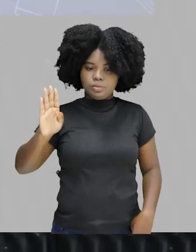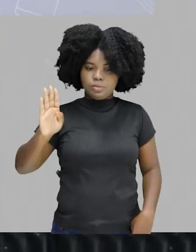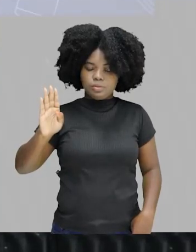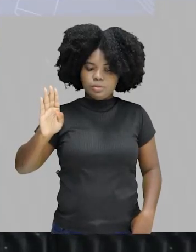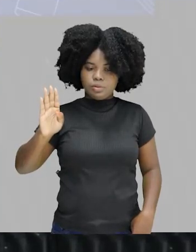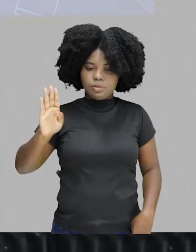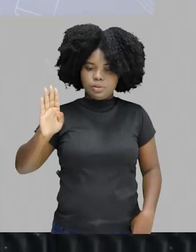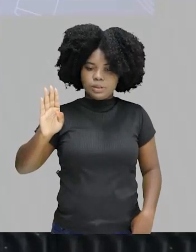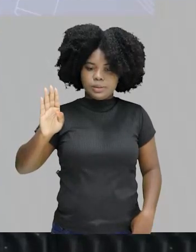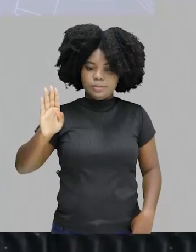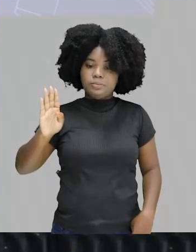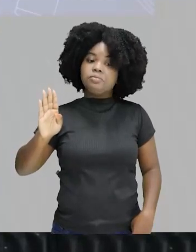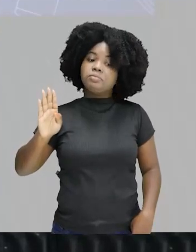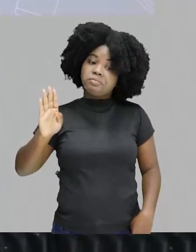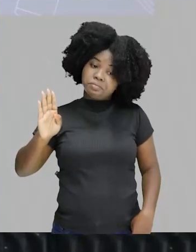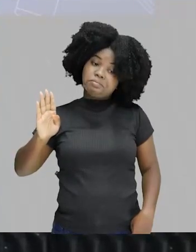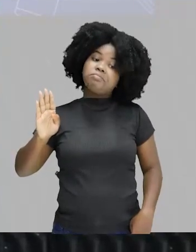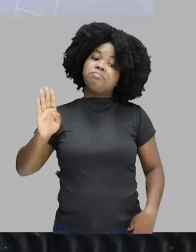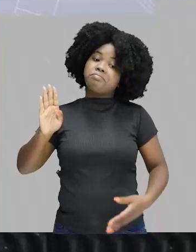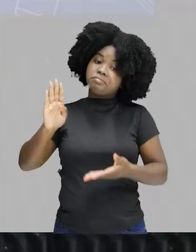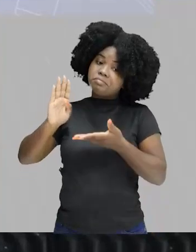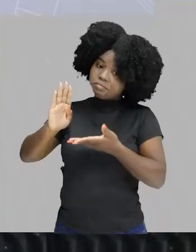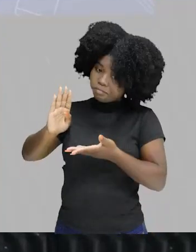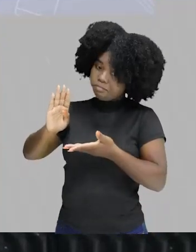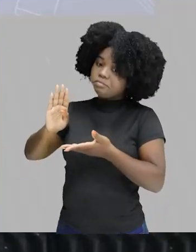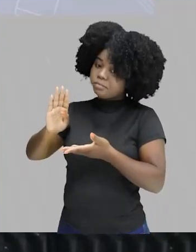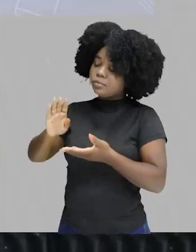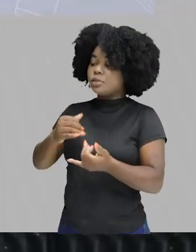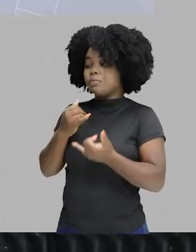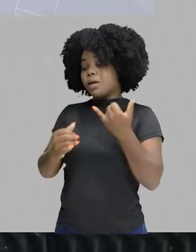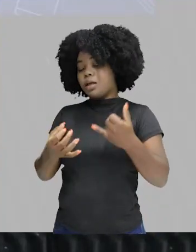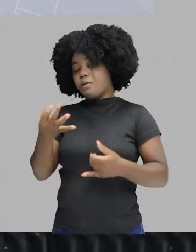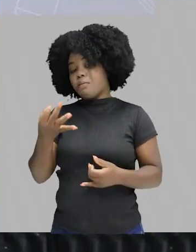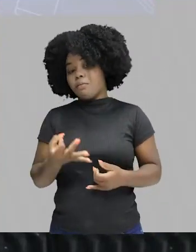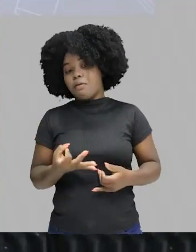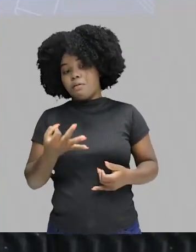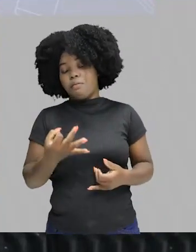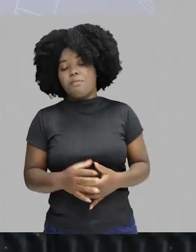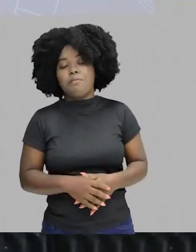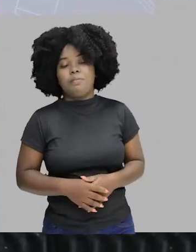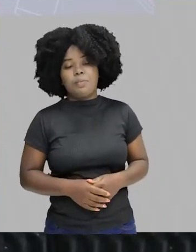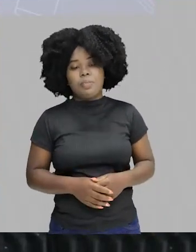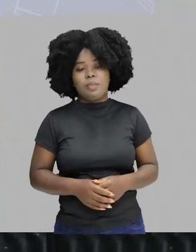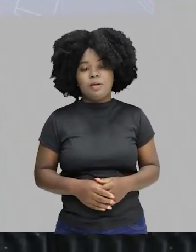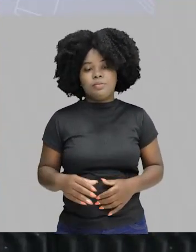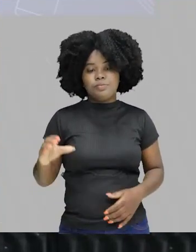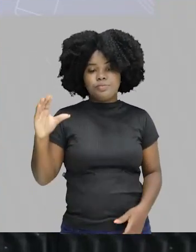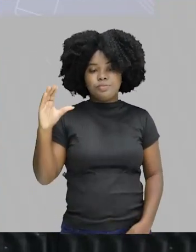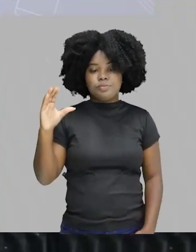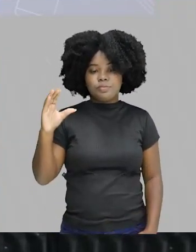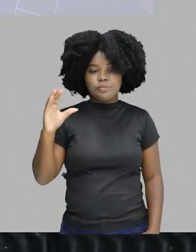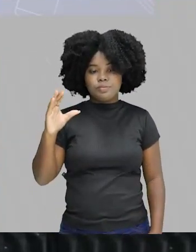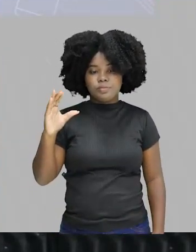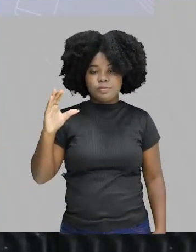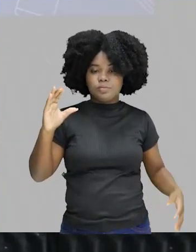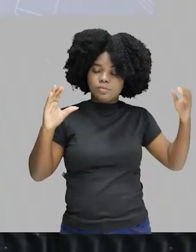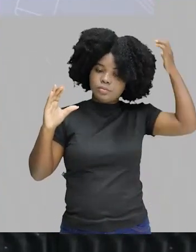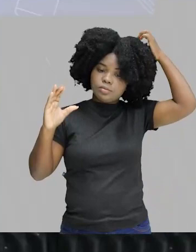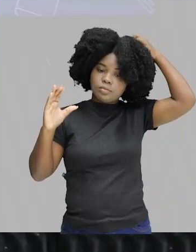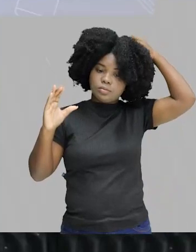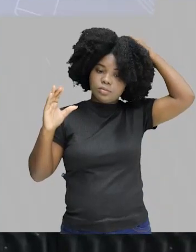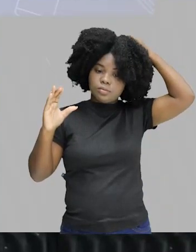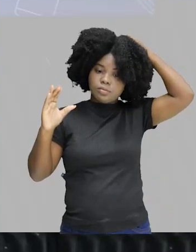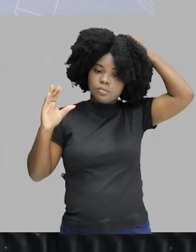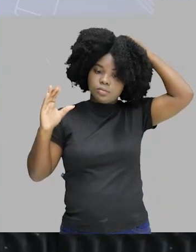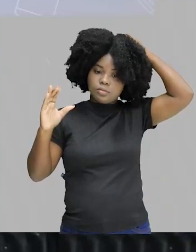cidadania. Bom, aqui nós temos uma coisa melhor do que a letra A. Oligarquia é uma forma de governo que é um dos melhores cidadãos